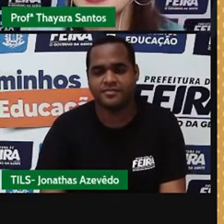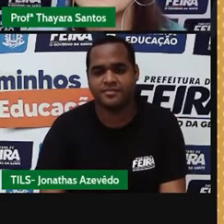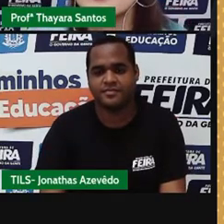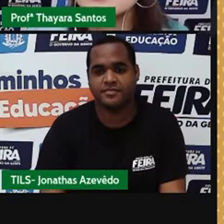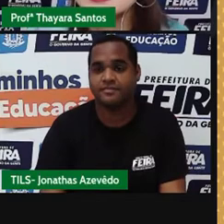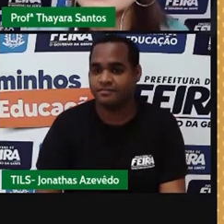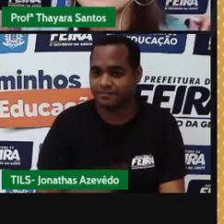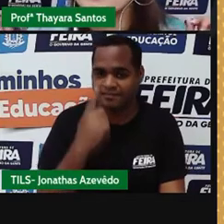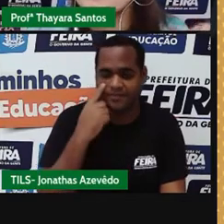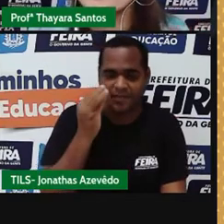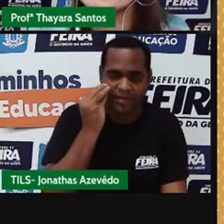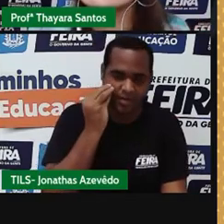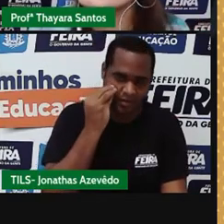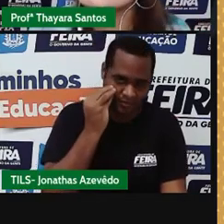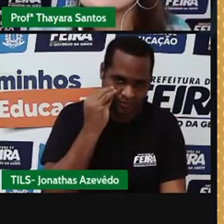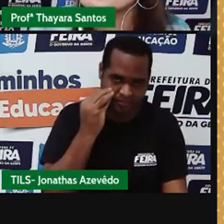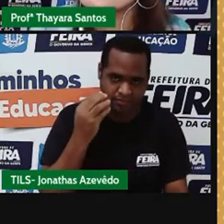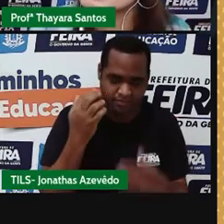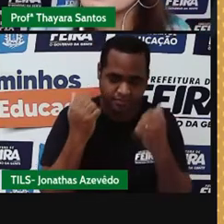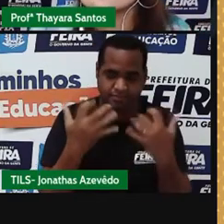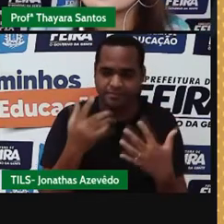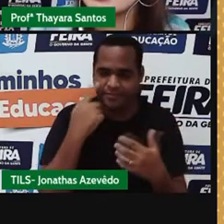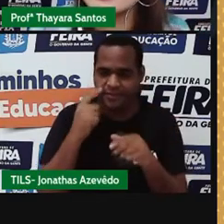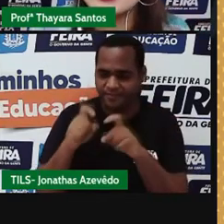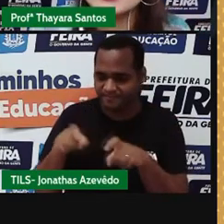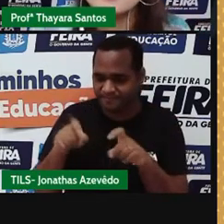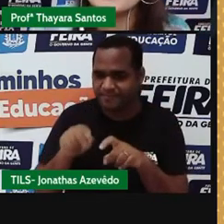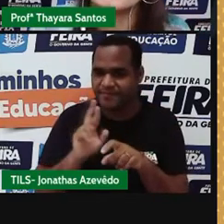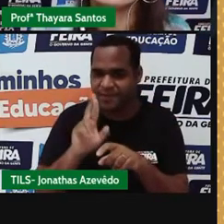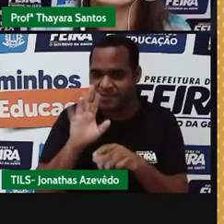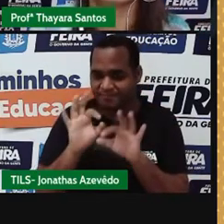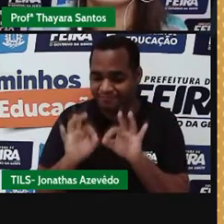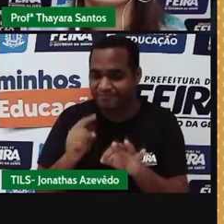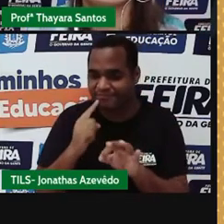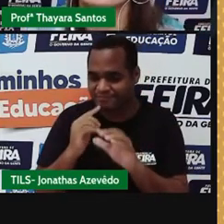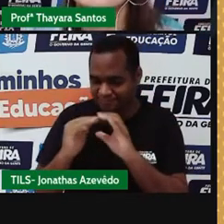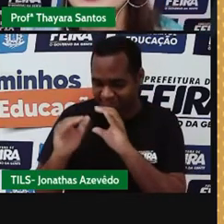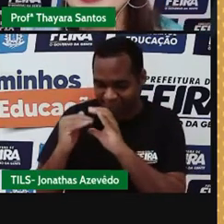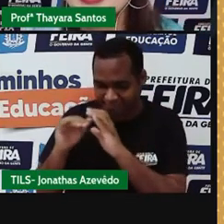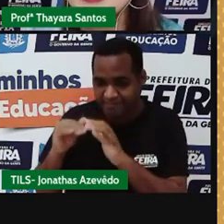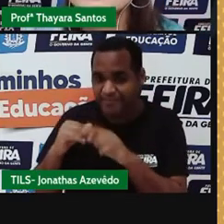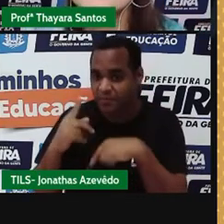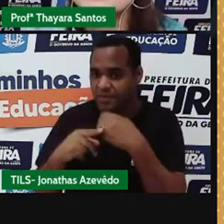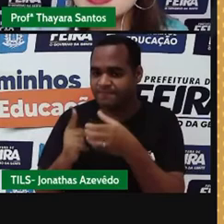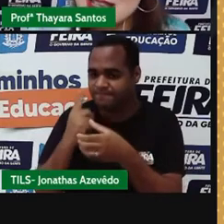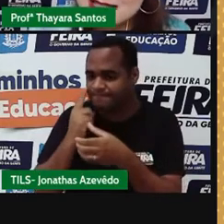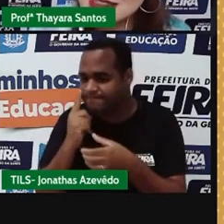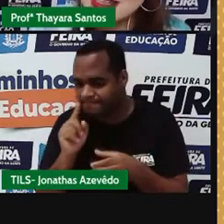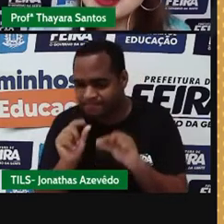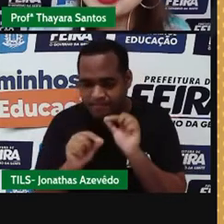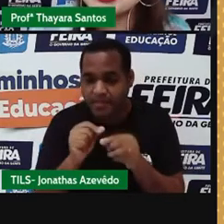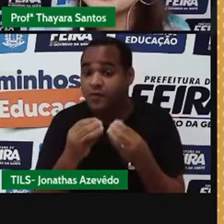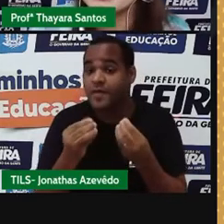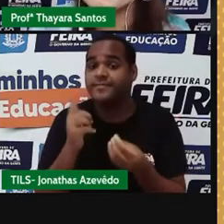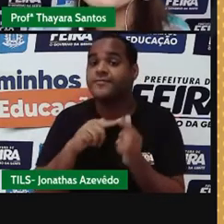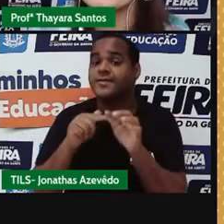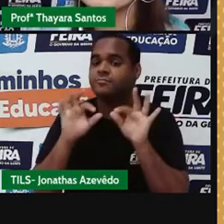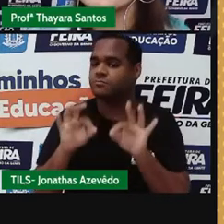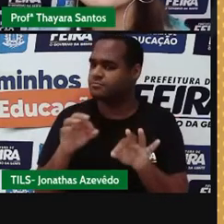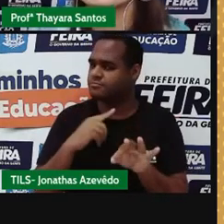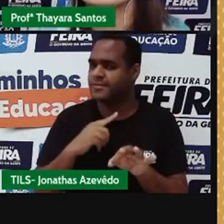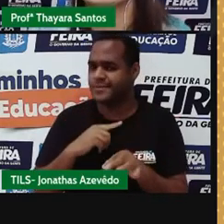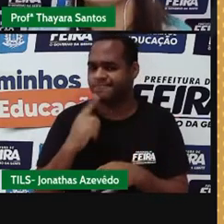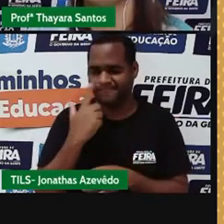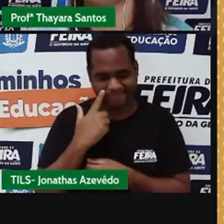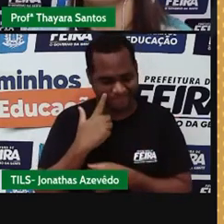Quero ver vocês com muita interação aqui no chat, tá? Depois eu vou voltar aqui para ver se vocês acertaram tudo mesmo.